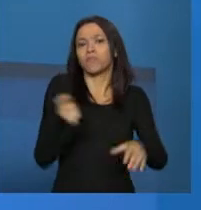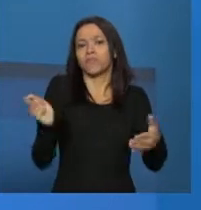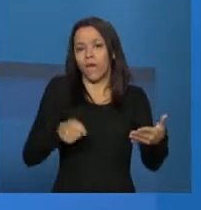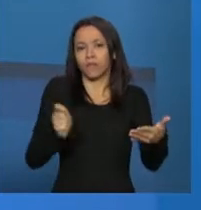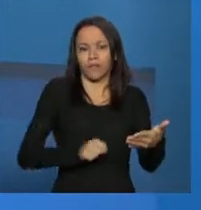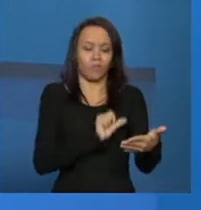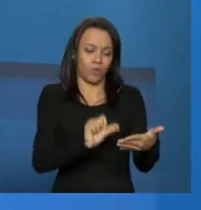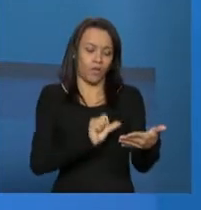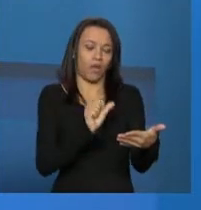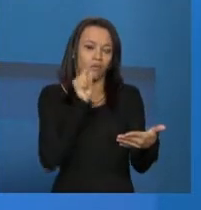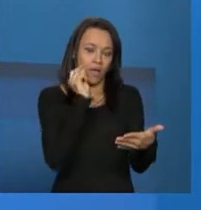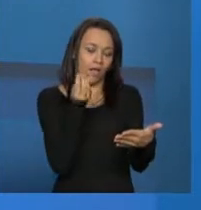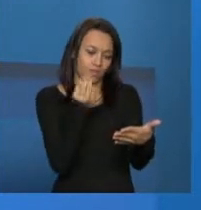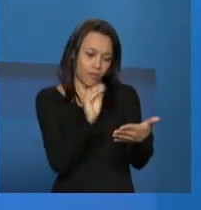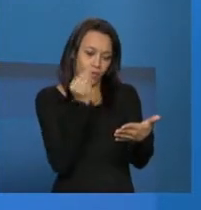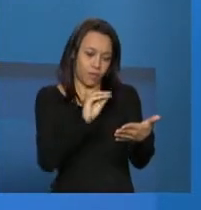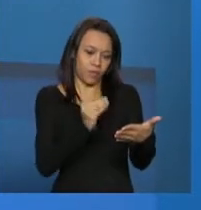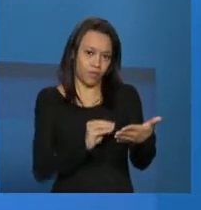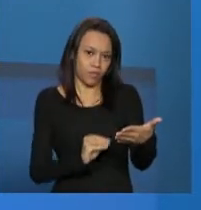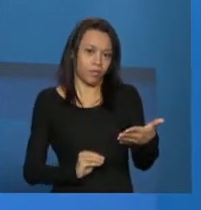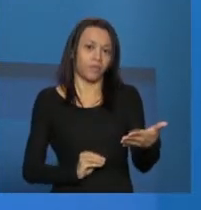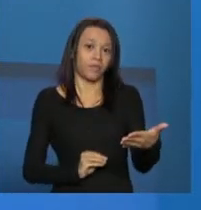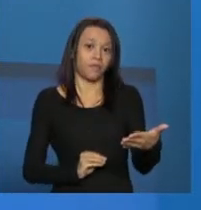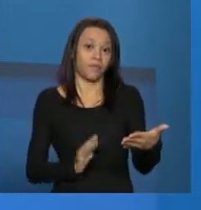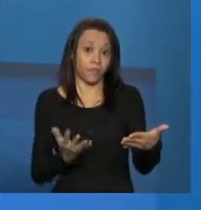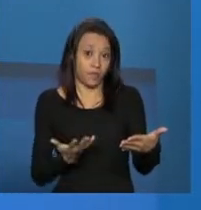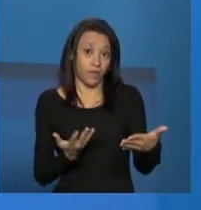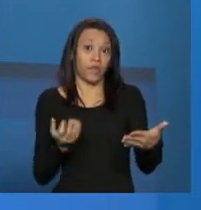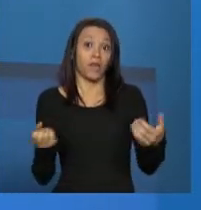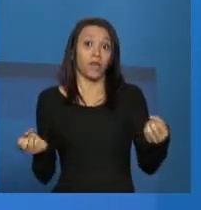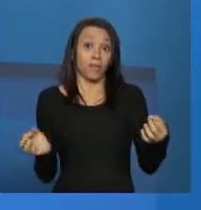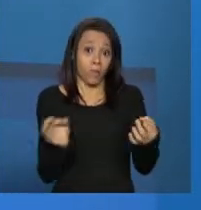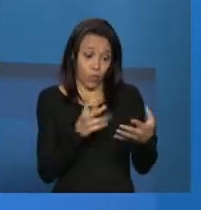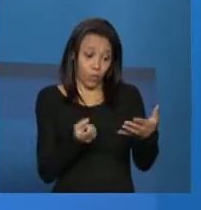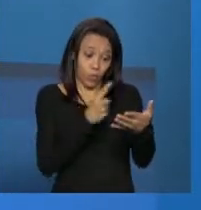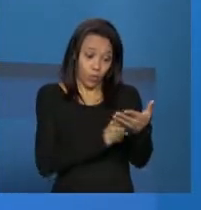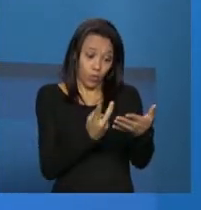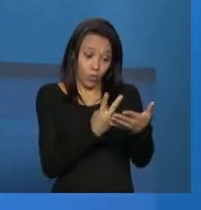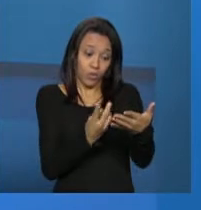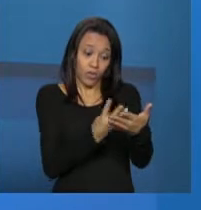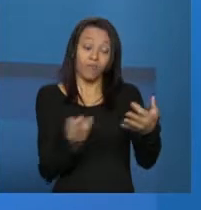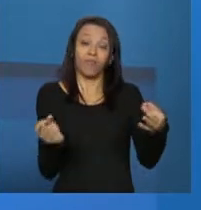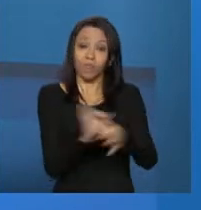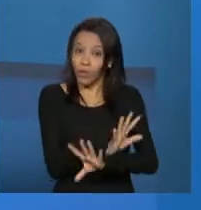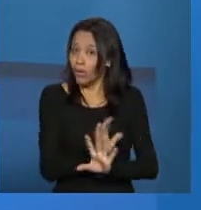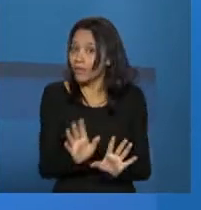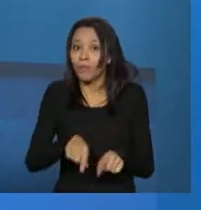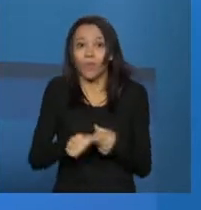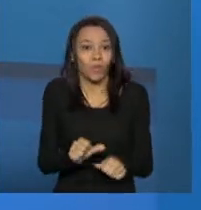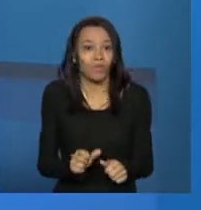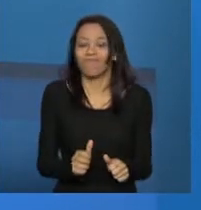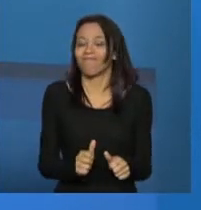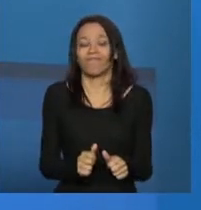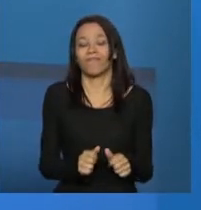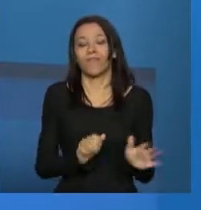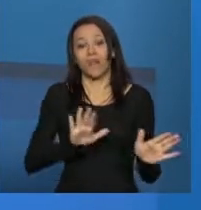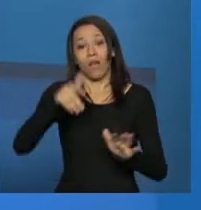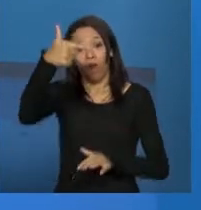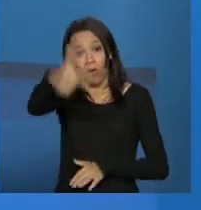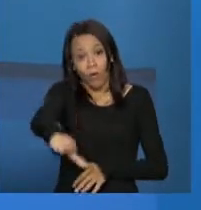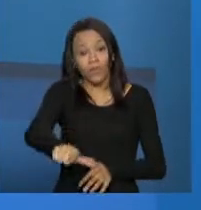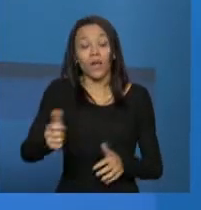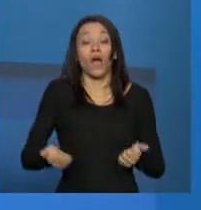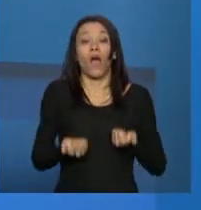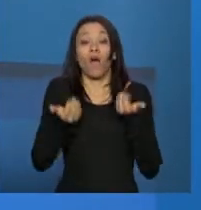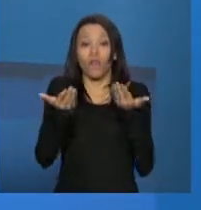ser alterada, atualizada a qualquer momento. O cadastro está concluído, pode se alterar. Agora, a informação da oferta, do serviço que a entidade presta,